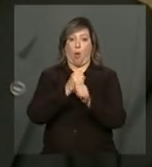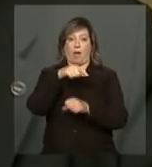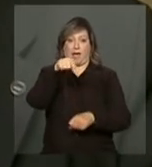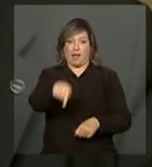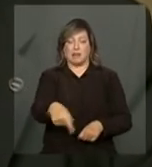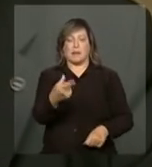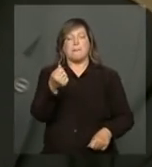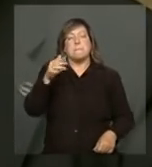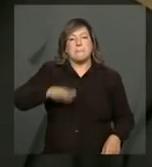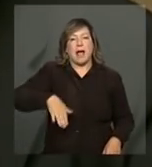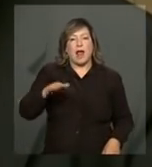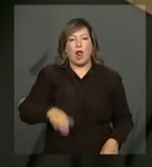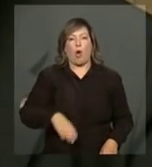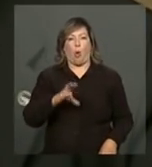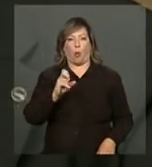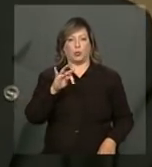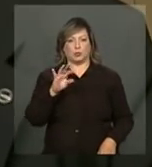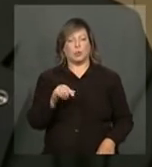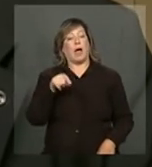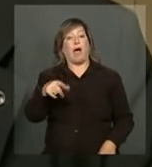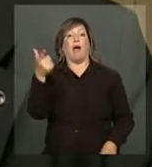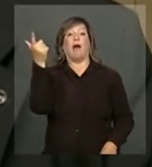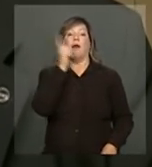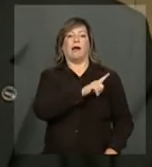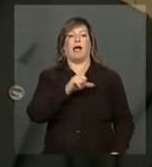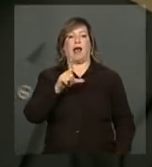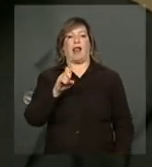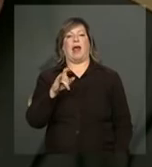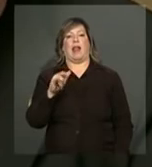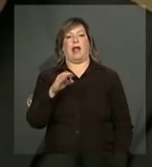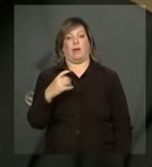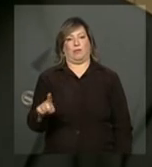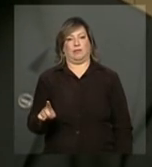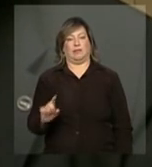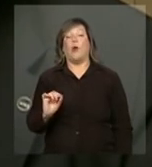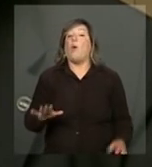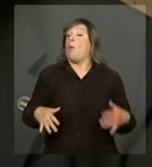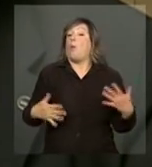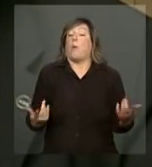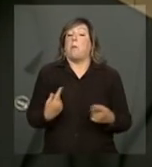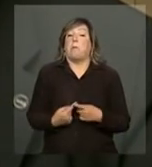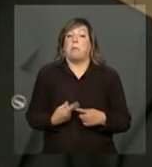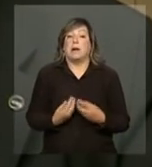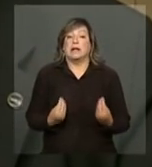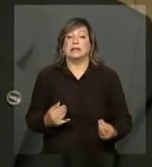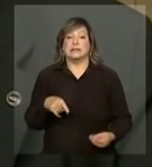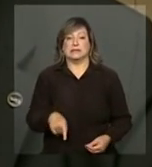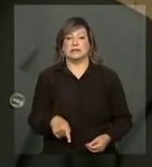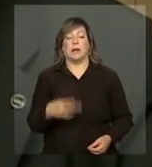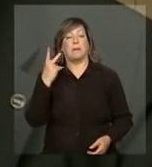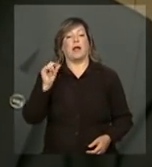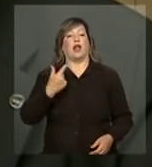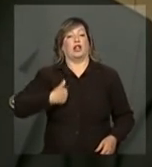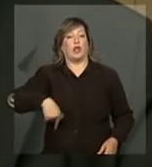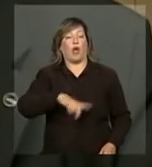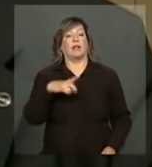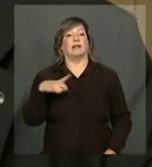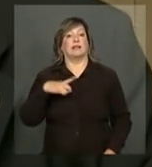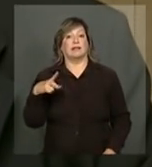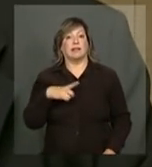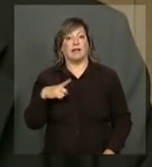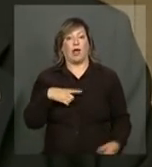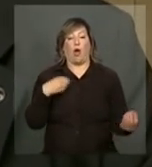com o menor custo, ele ganha o leilão. Qual é o objetivo disso? É o objetivo de nós termos a